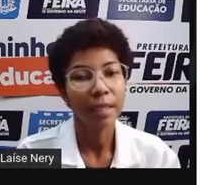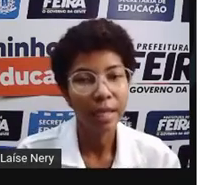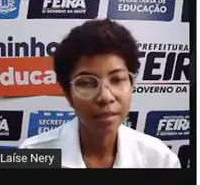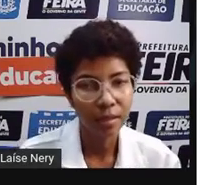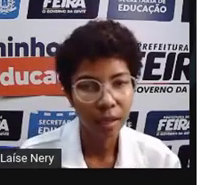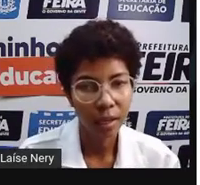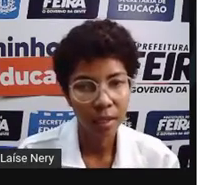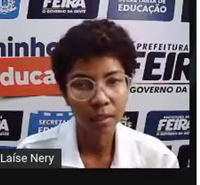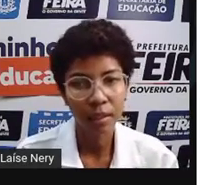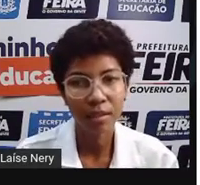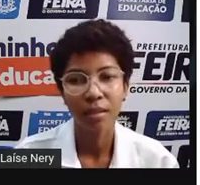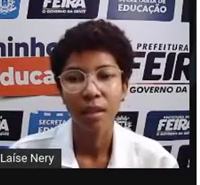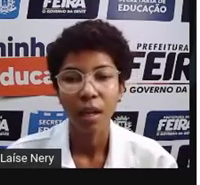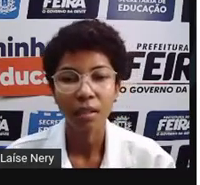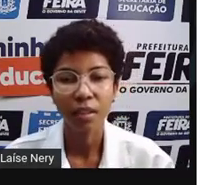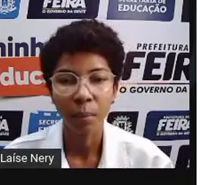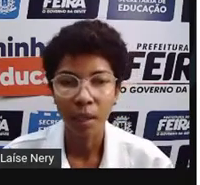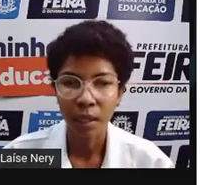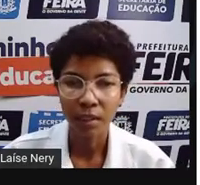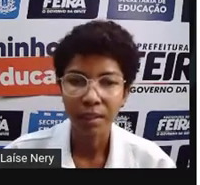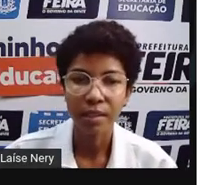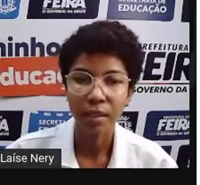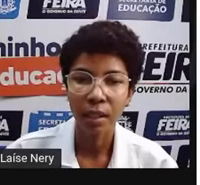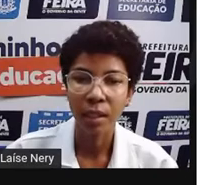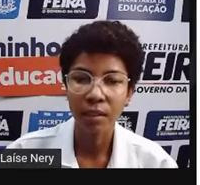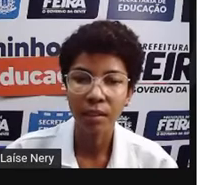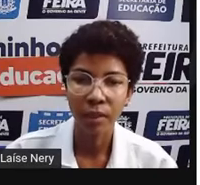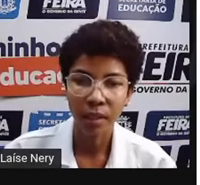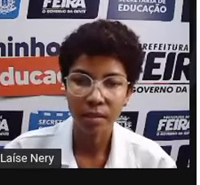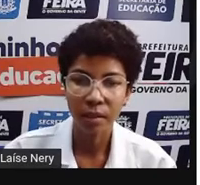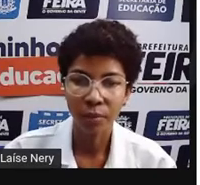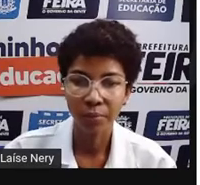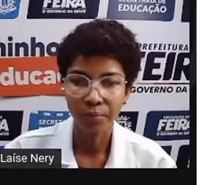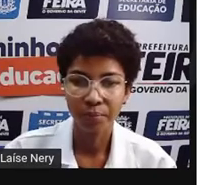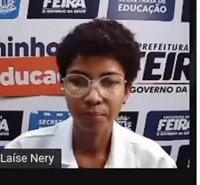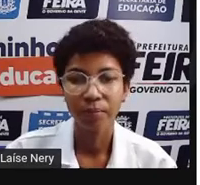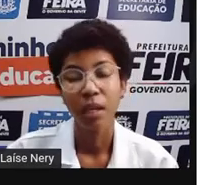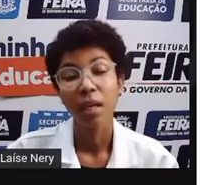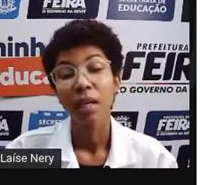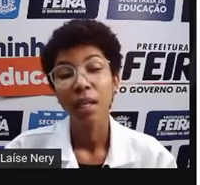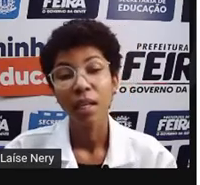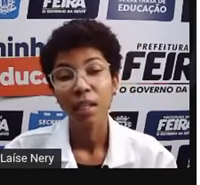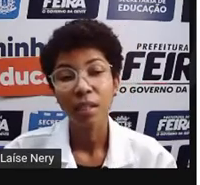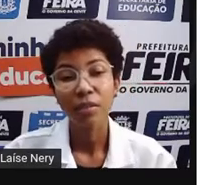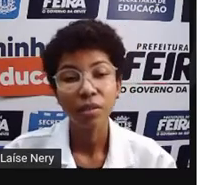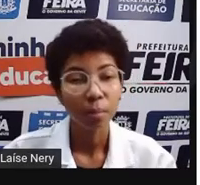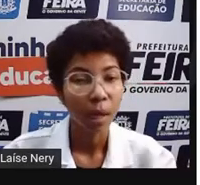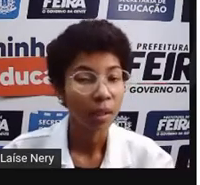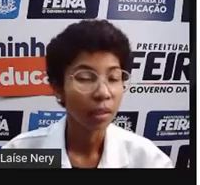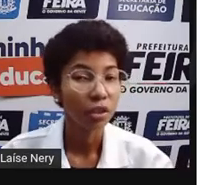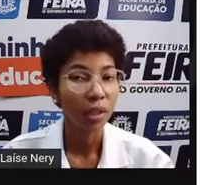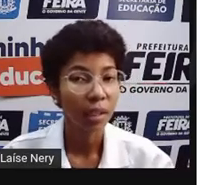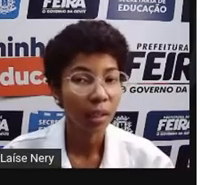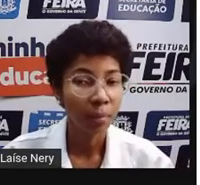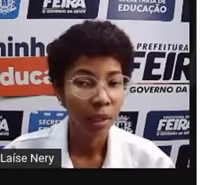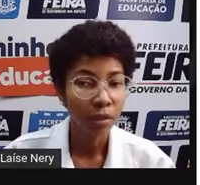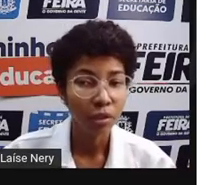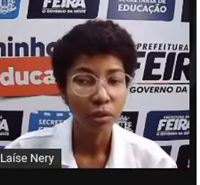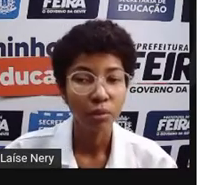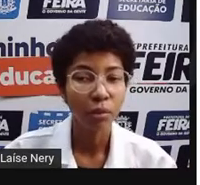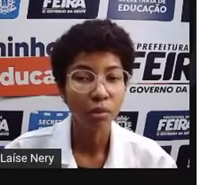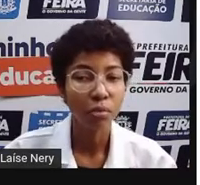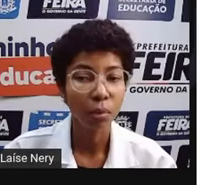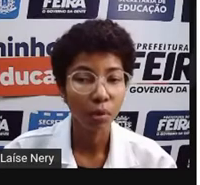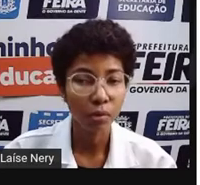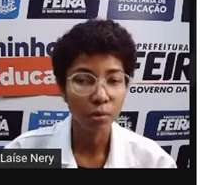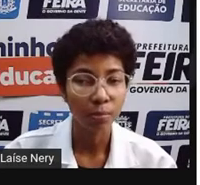das hidrelétricas, as termoelétricas, as entram em ação e isso impacta diretamente